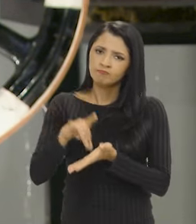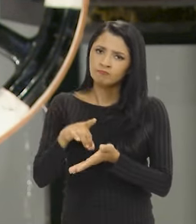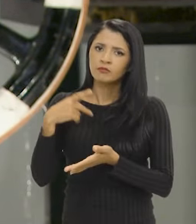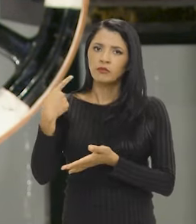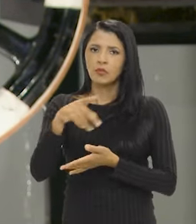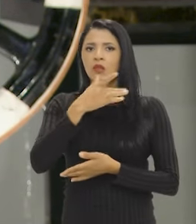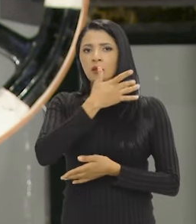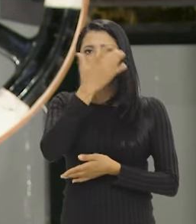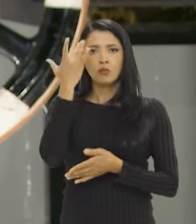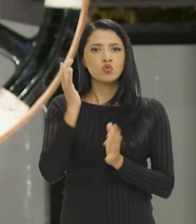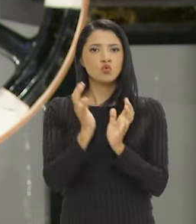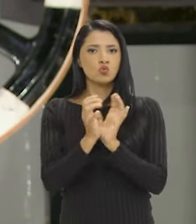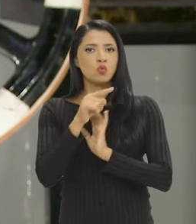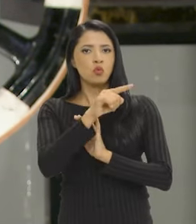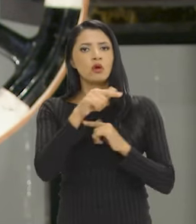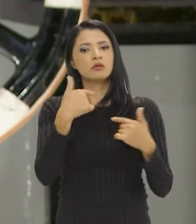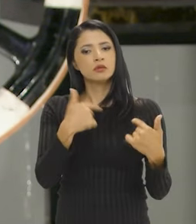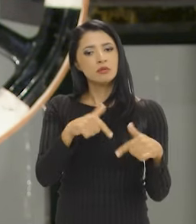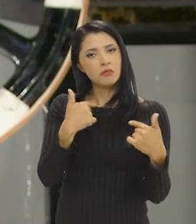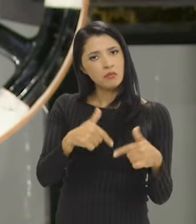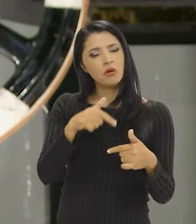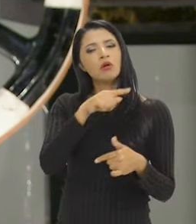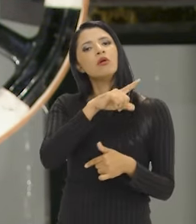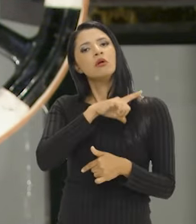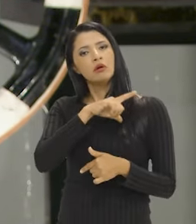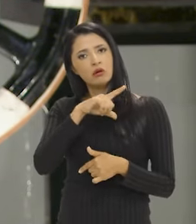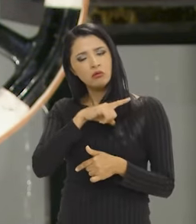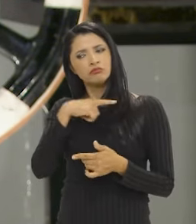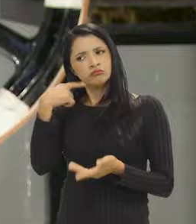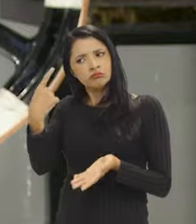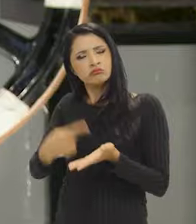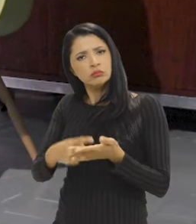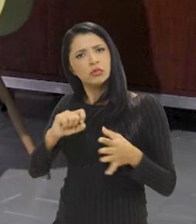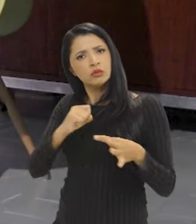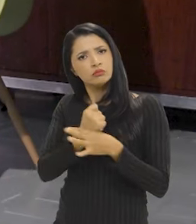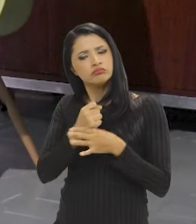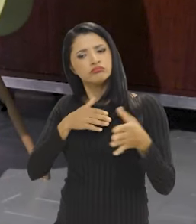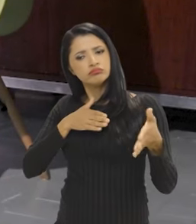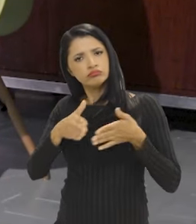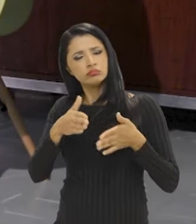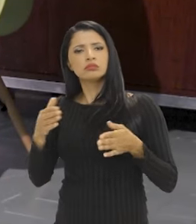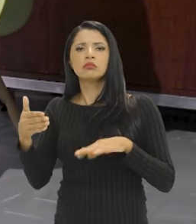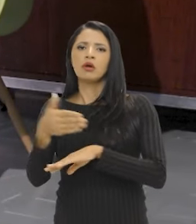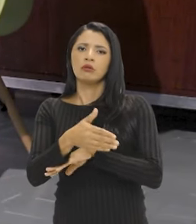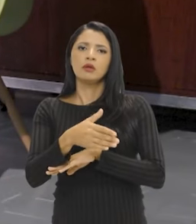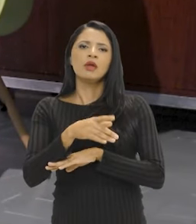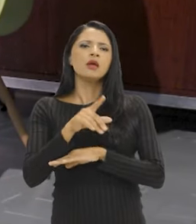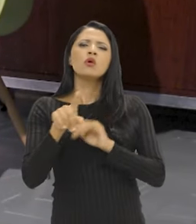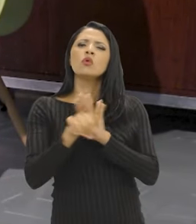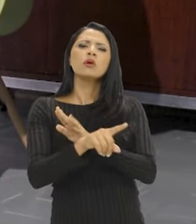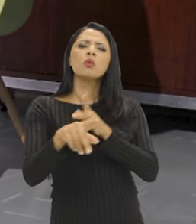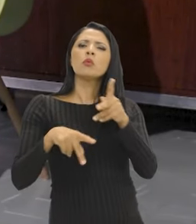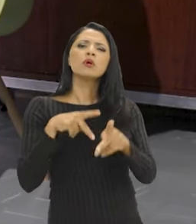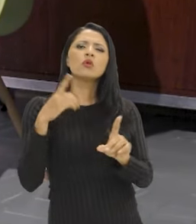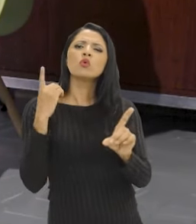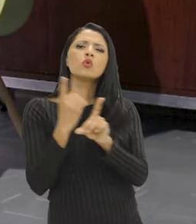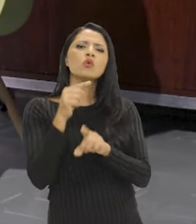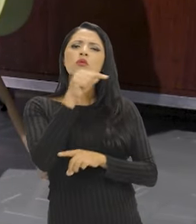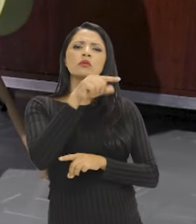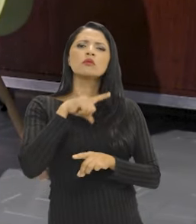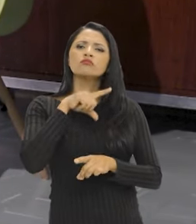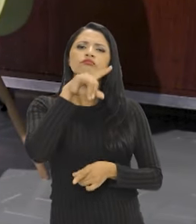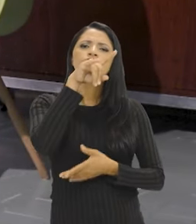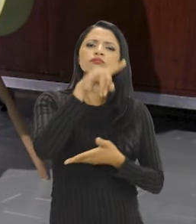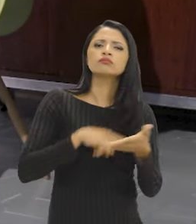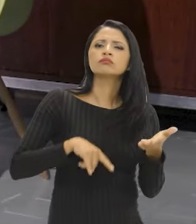do corpo de trabalhadoras e trabalhadores em garantir esse acesso. O que a população encontra,